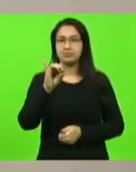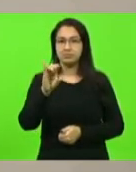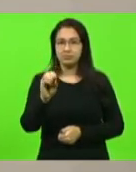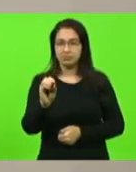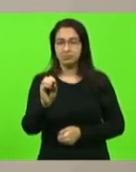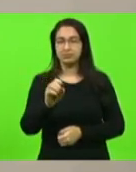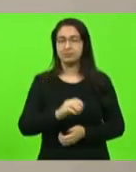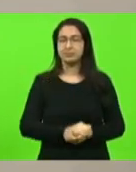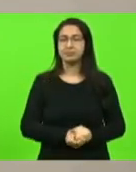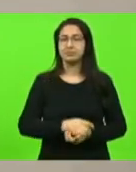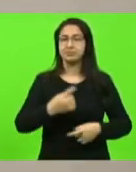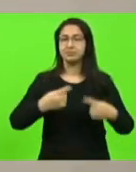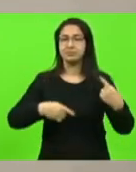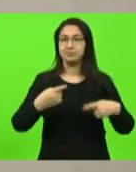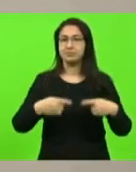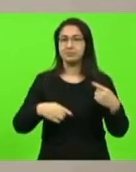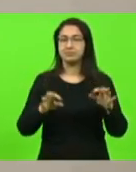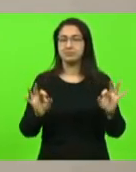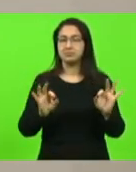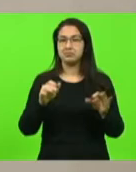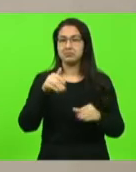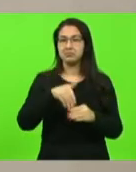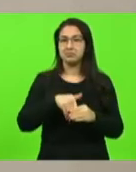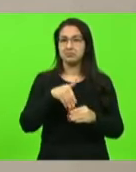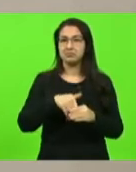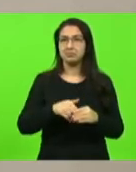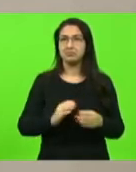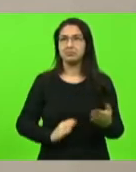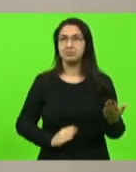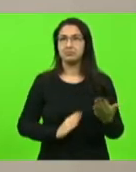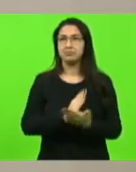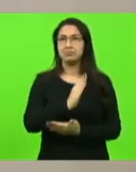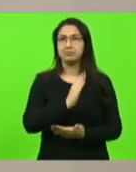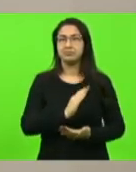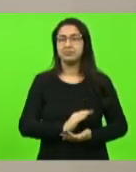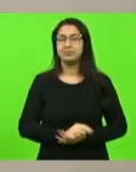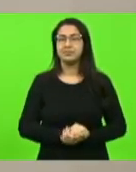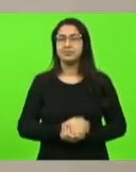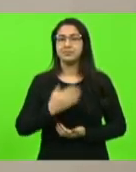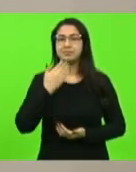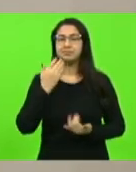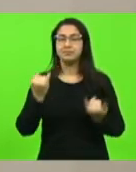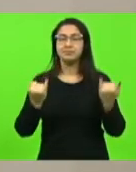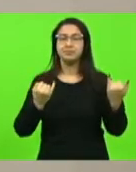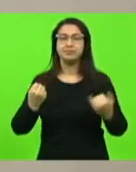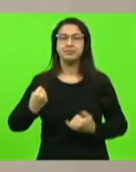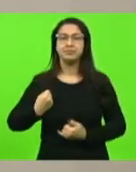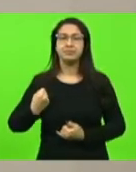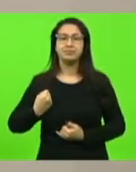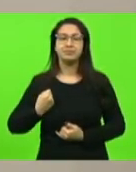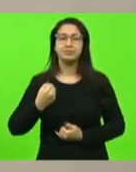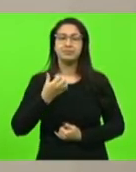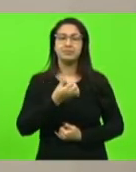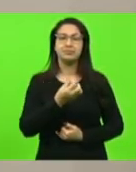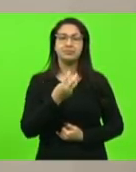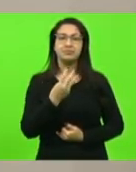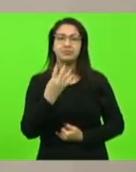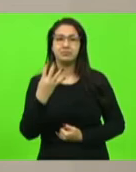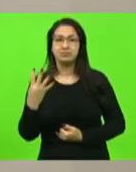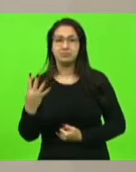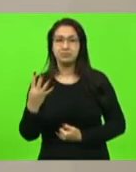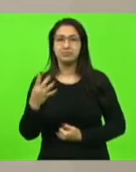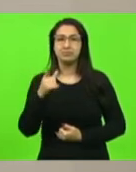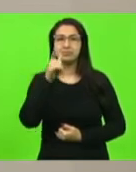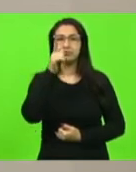discussão. Não havendo quem queira discutir em votação, aprovado. Pedido de informação 634, autor deputado